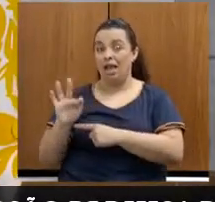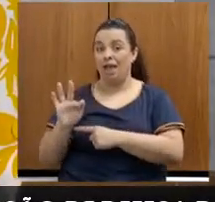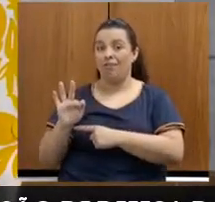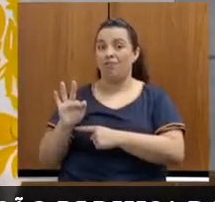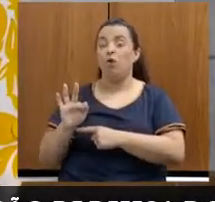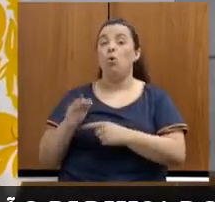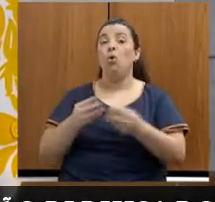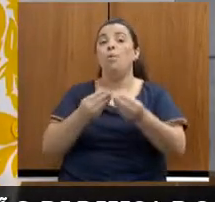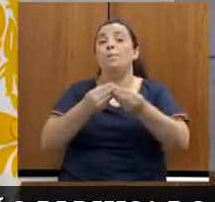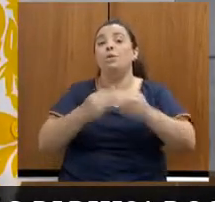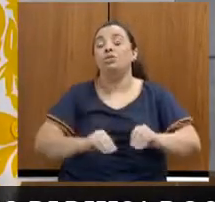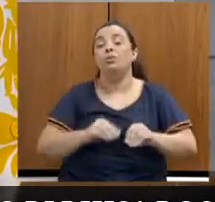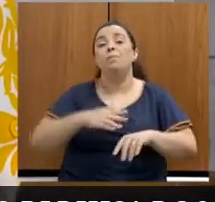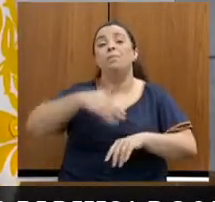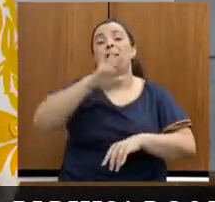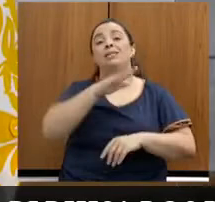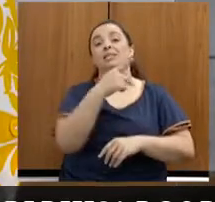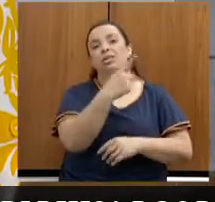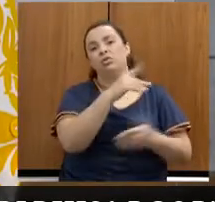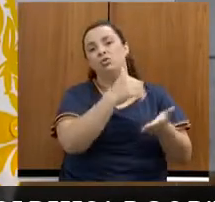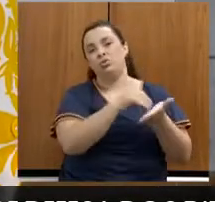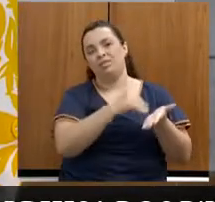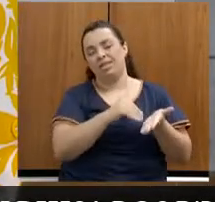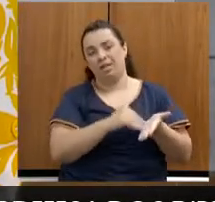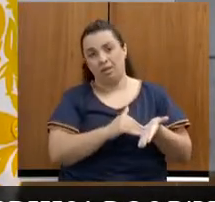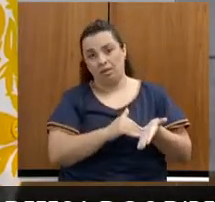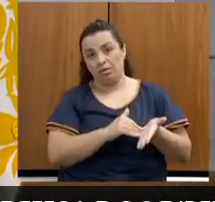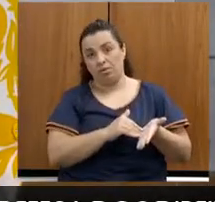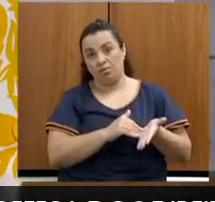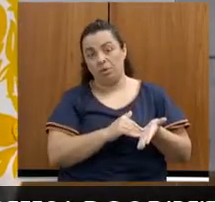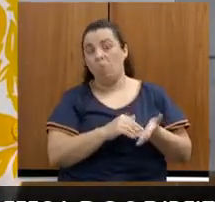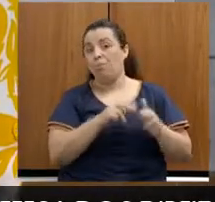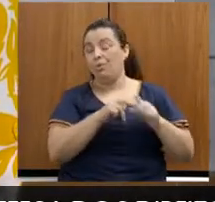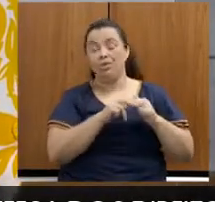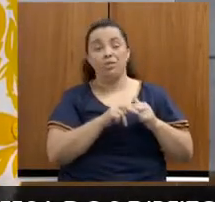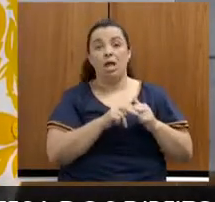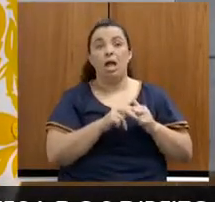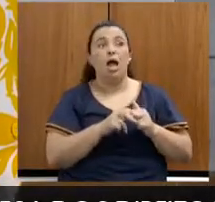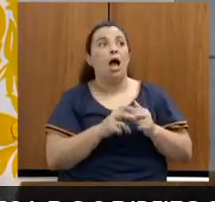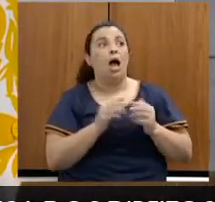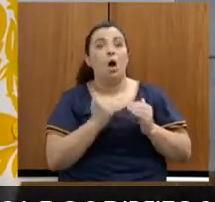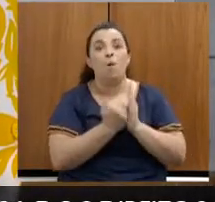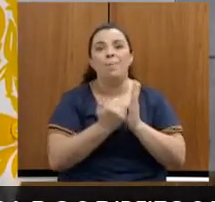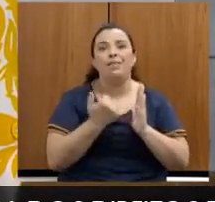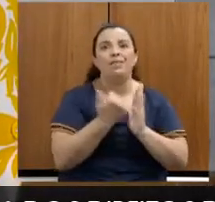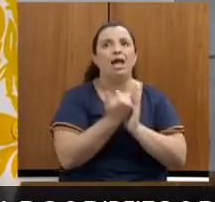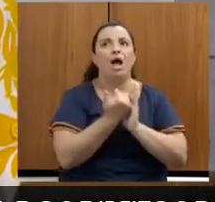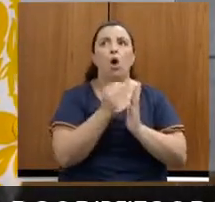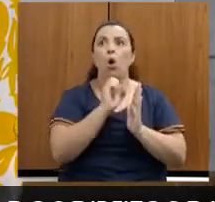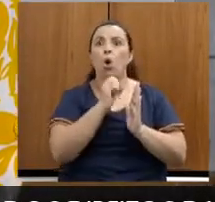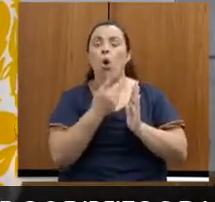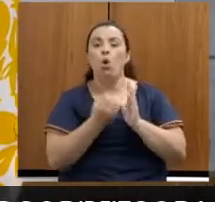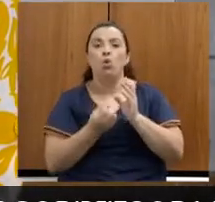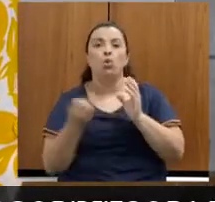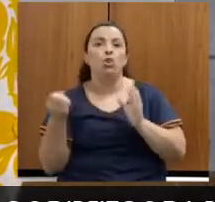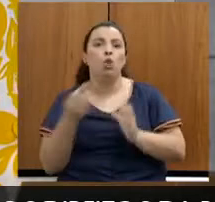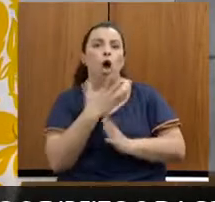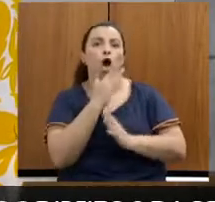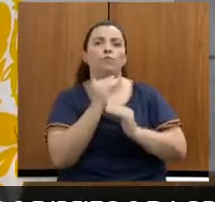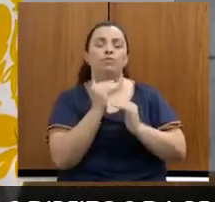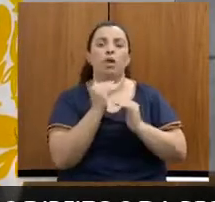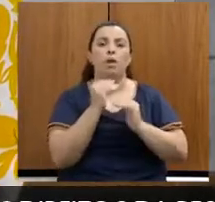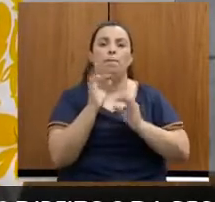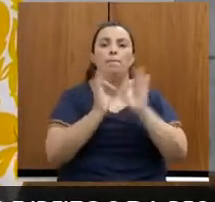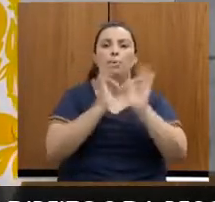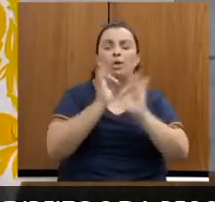na secretaria que a senhora coordena, porque não será possível aumentar, nem criar programas, aumentar investimentos,